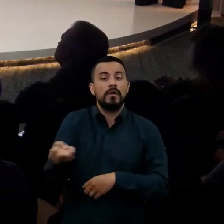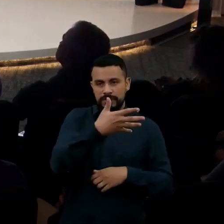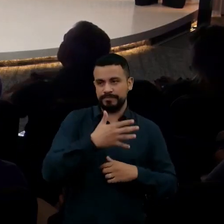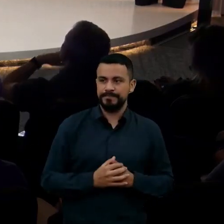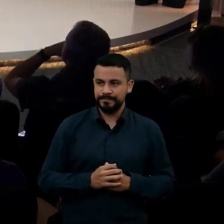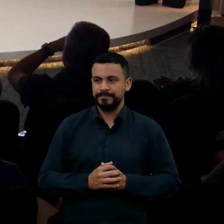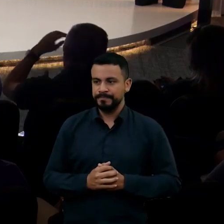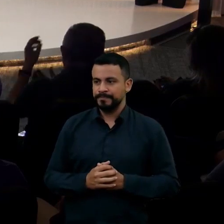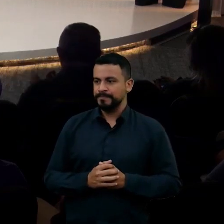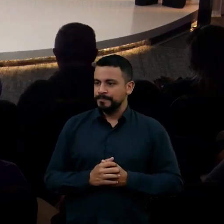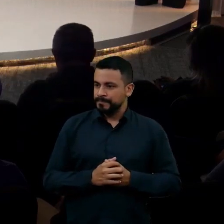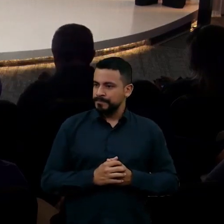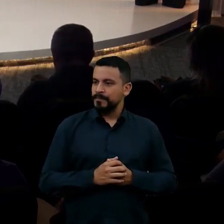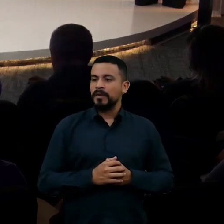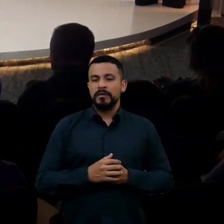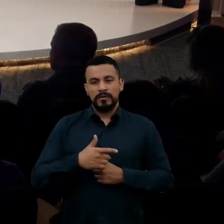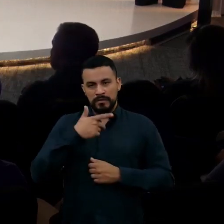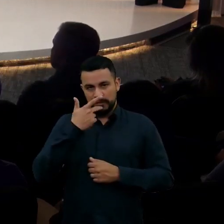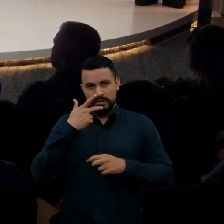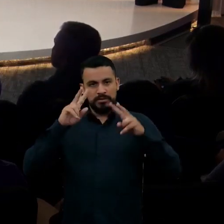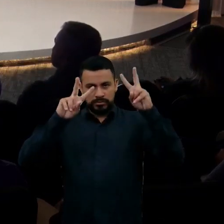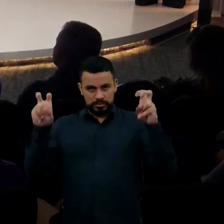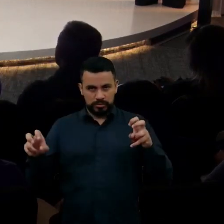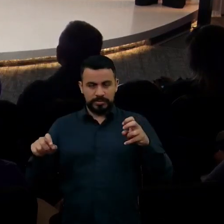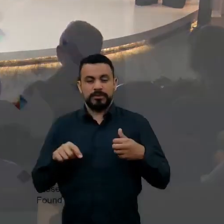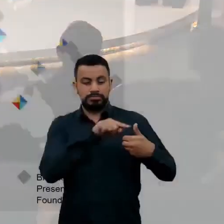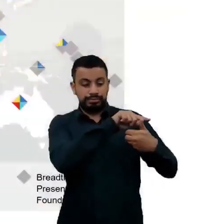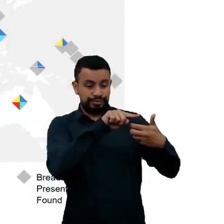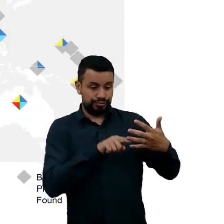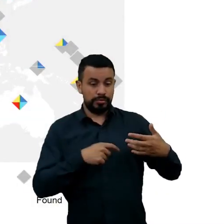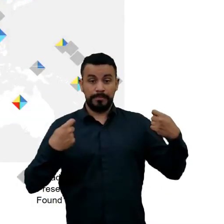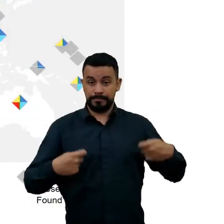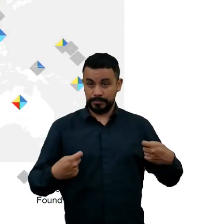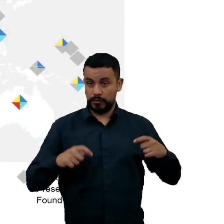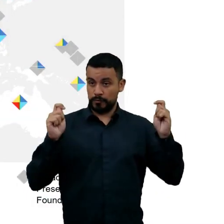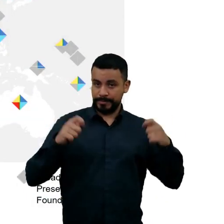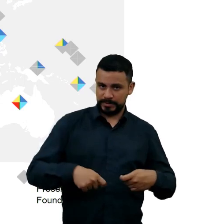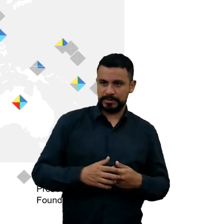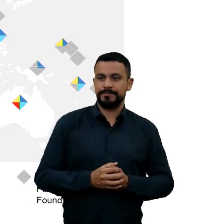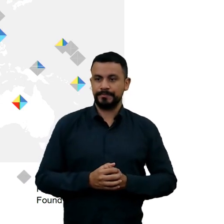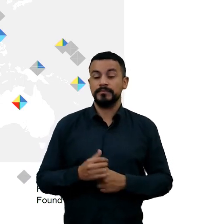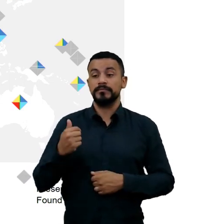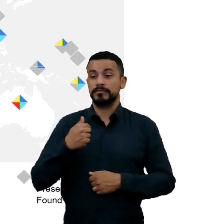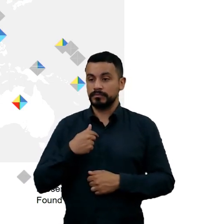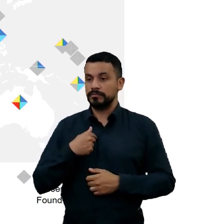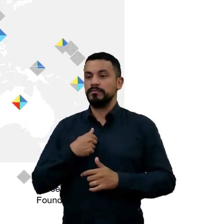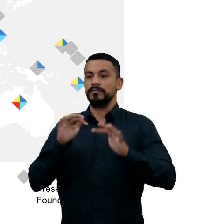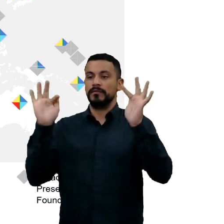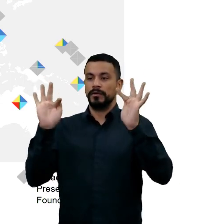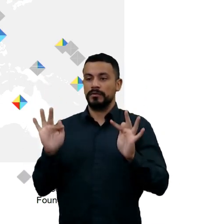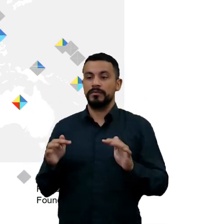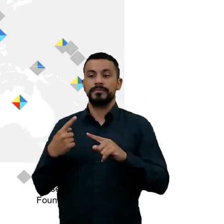Vamos falar sobre as competências. Eu fiquei muito feliz quando o meu livro foi